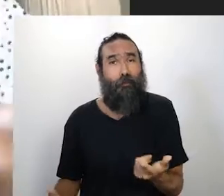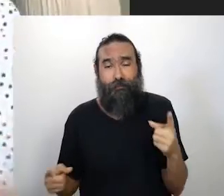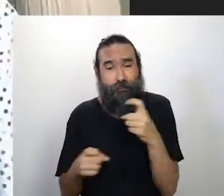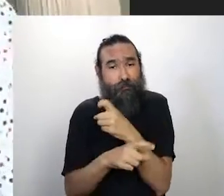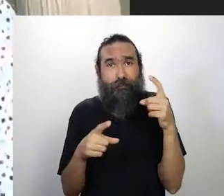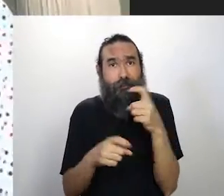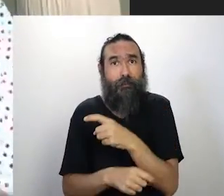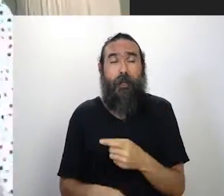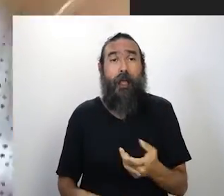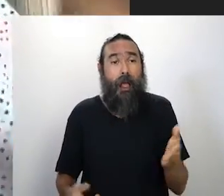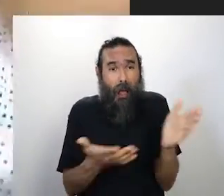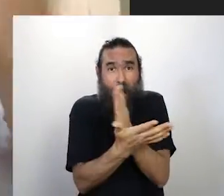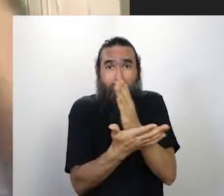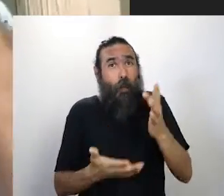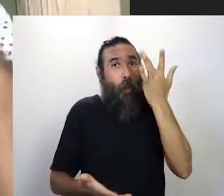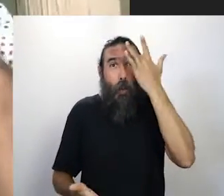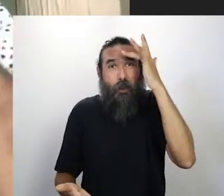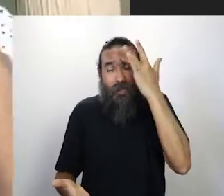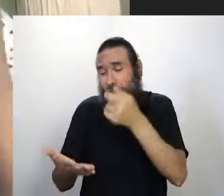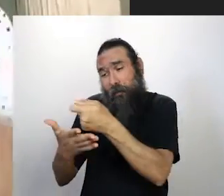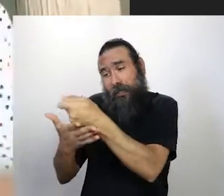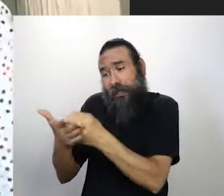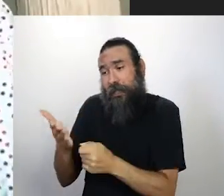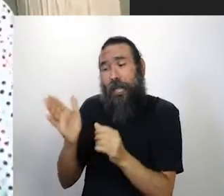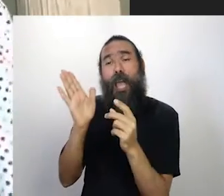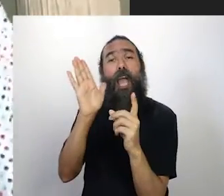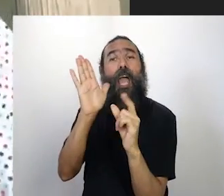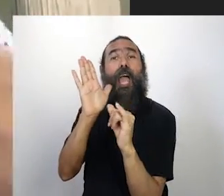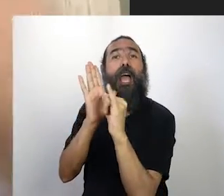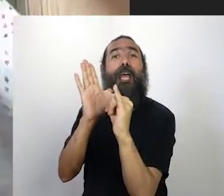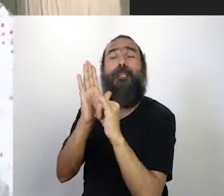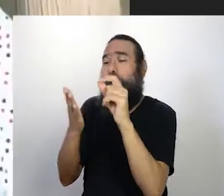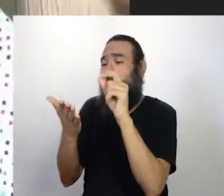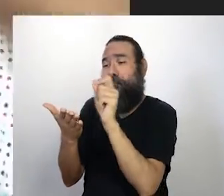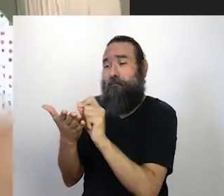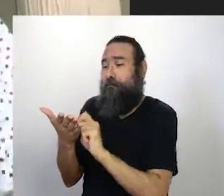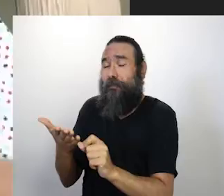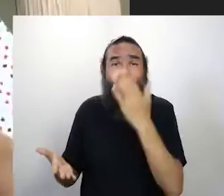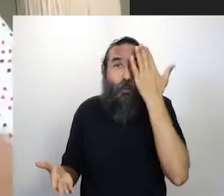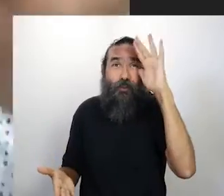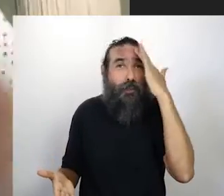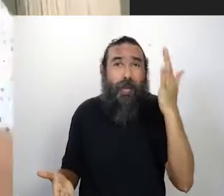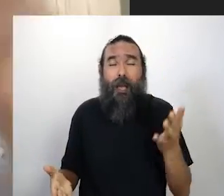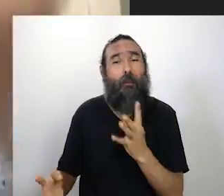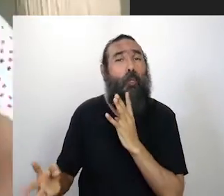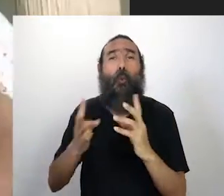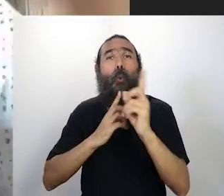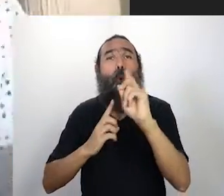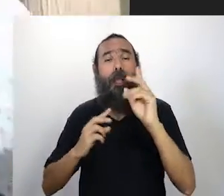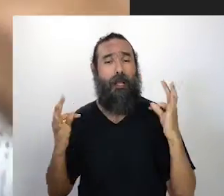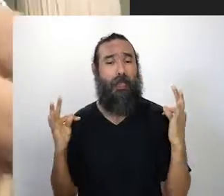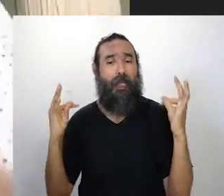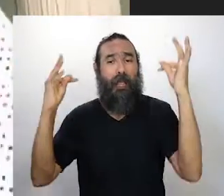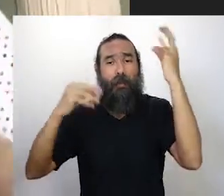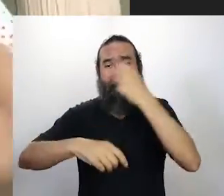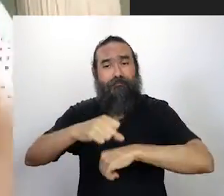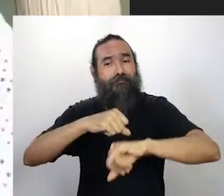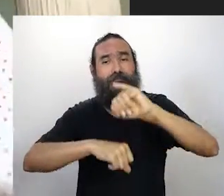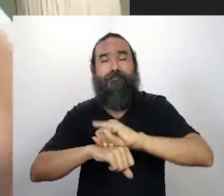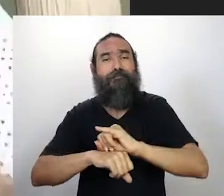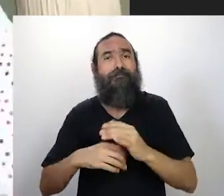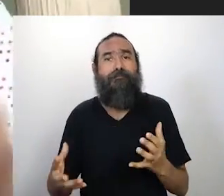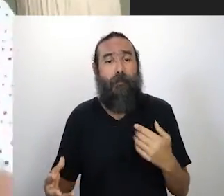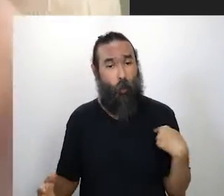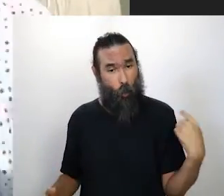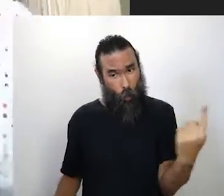sabem como escrever editais, principalmente os mestres e as mestres da cultura popular que não sabem mexer com essas ferramentas, a gente tem esse conhecimento,